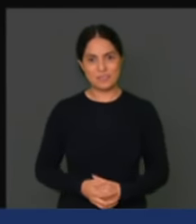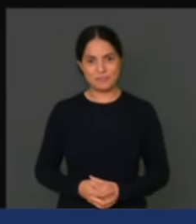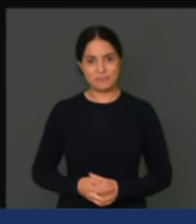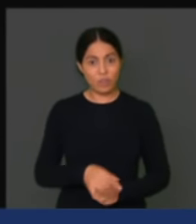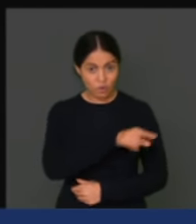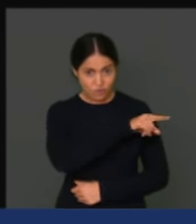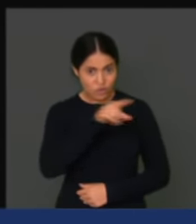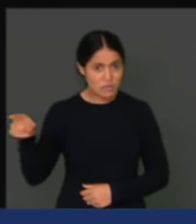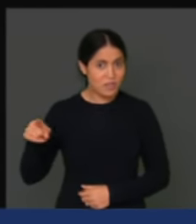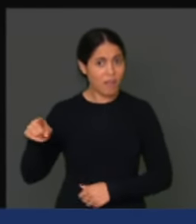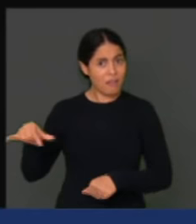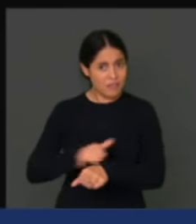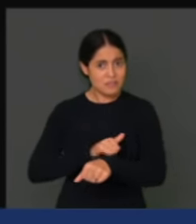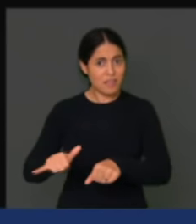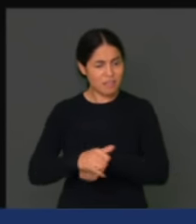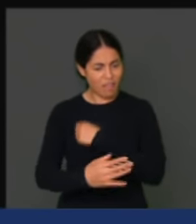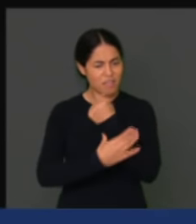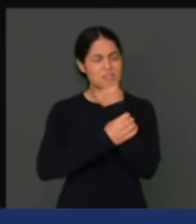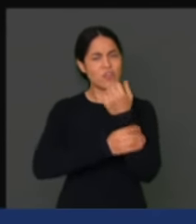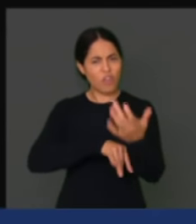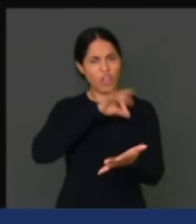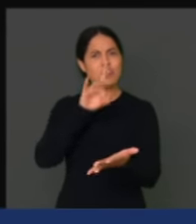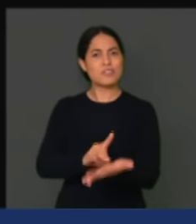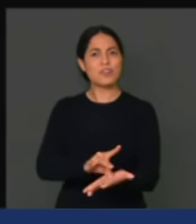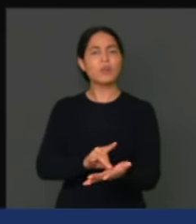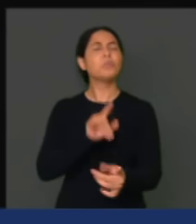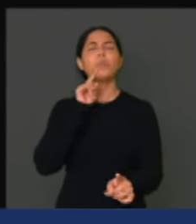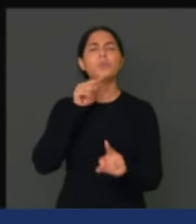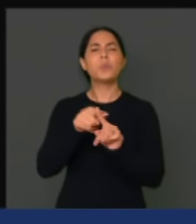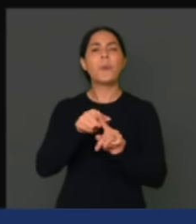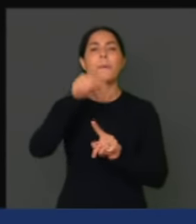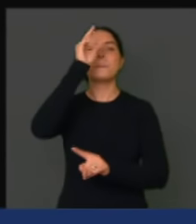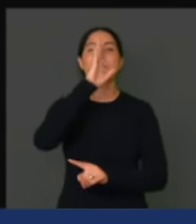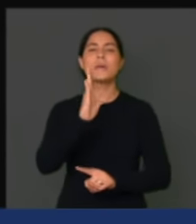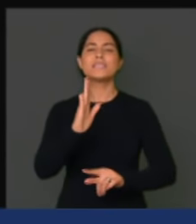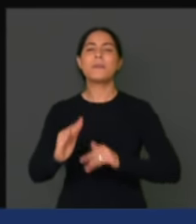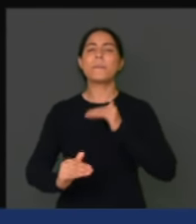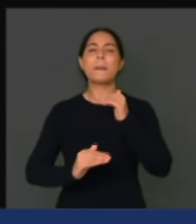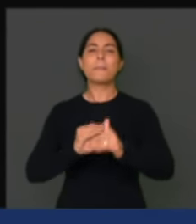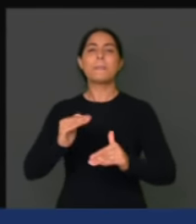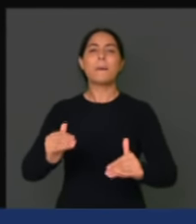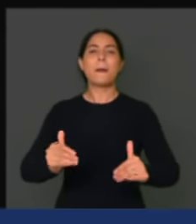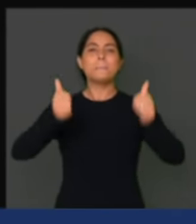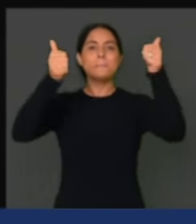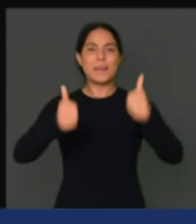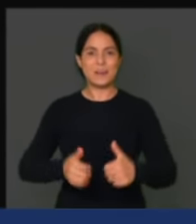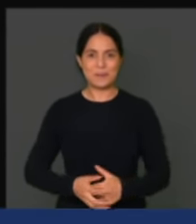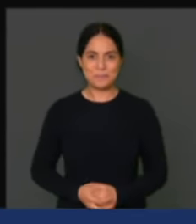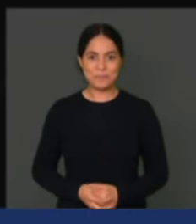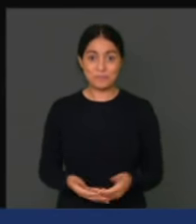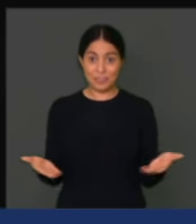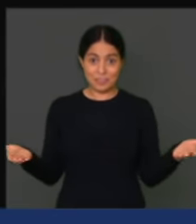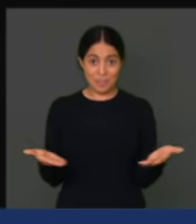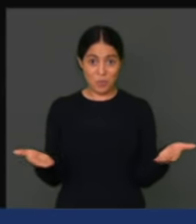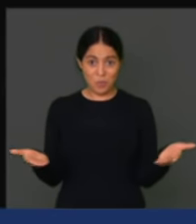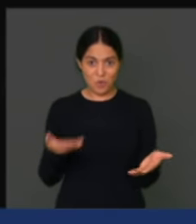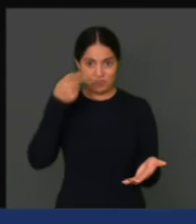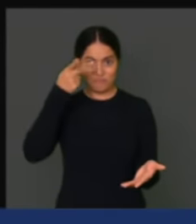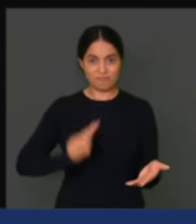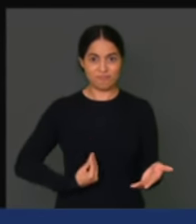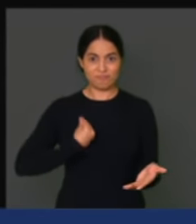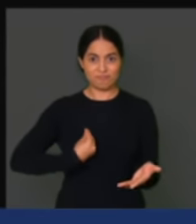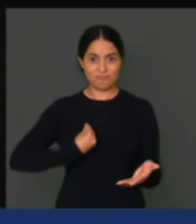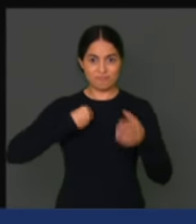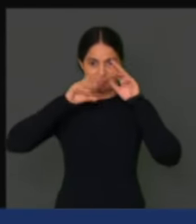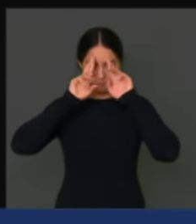ferramenta segura para construir um país melhor. portanto, nesse dia de hoje, o meu respeito, a minha admiração